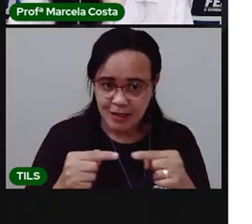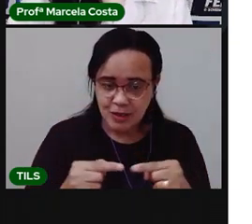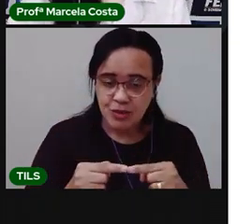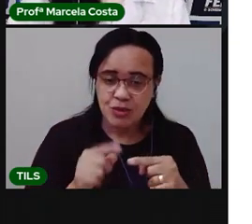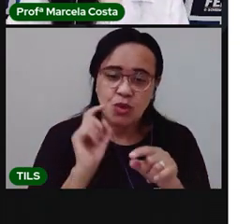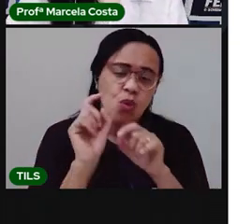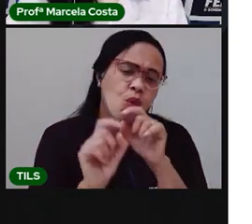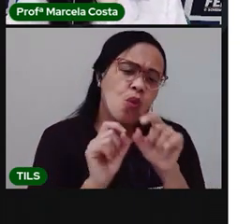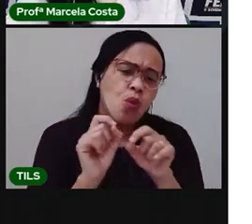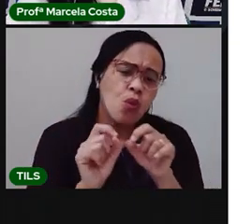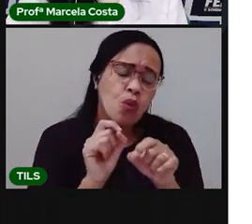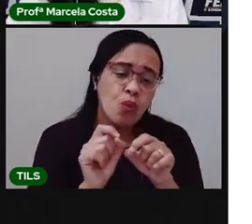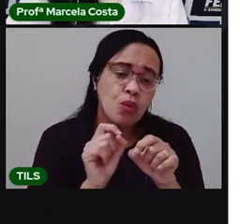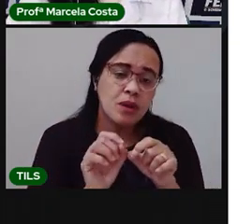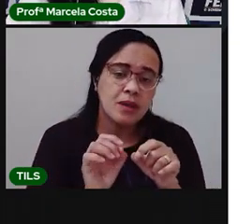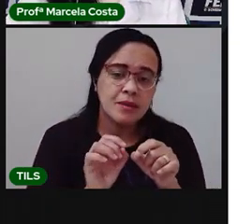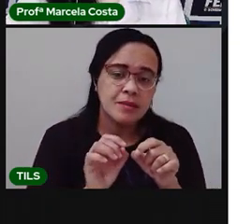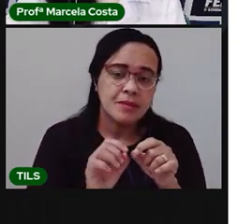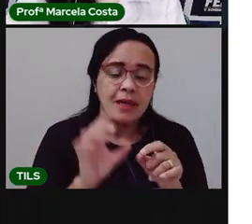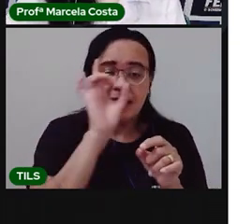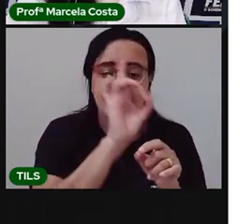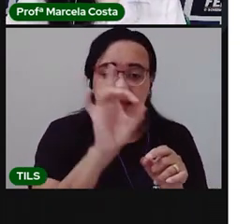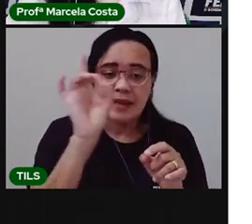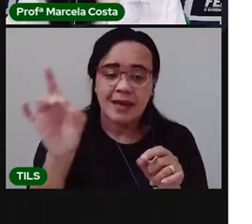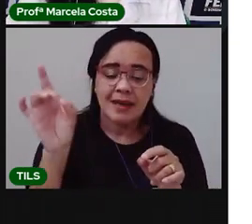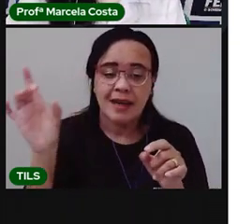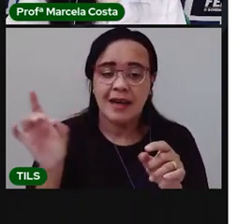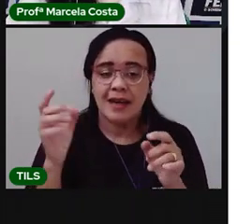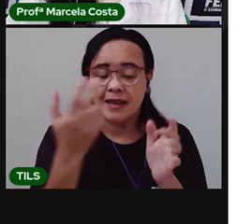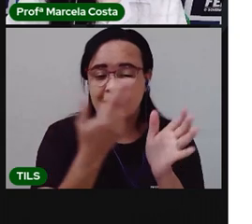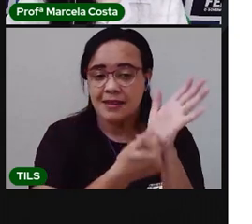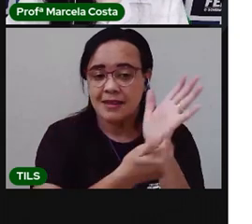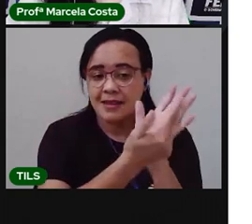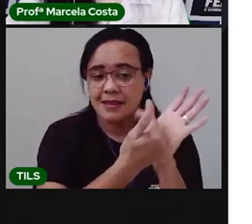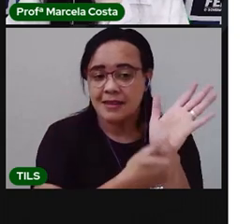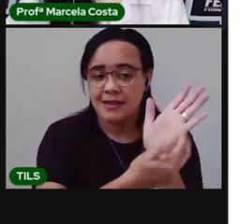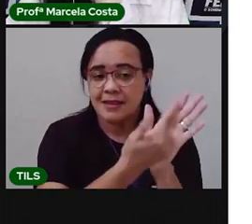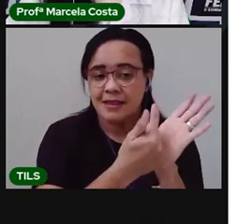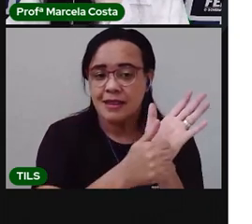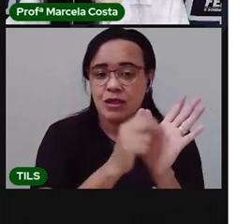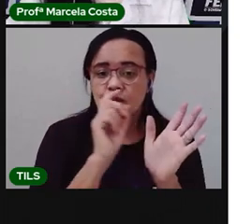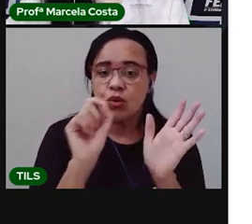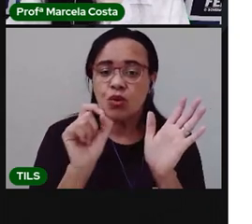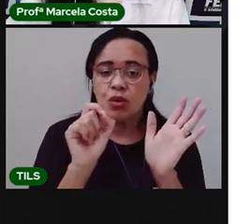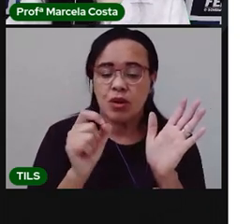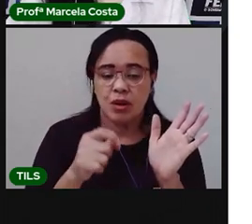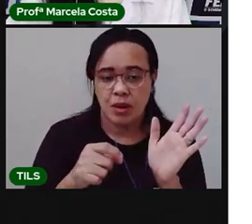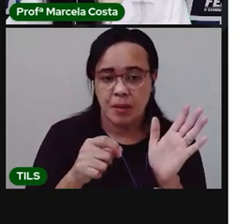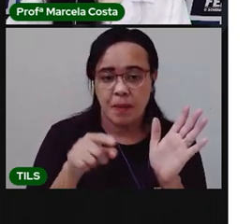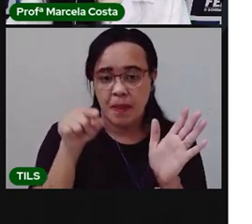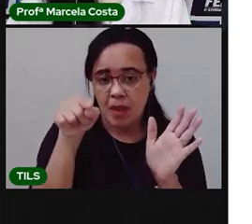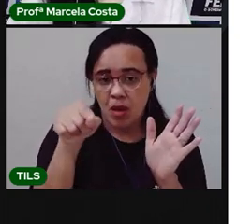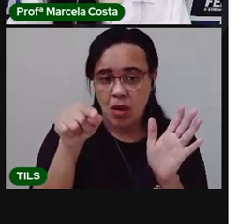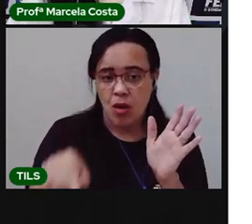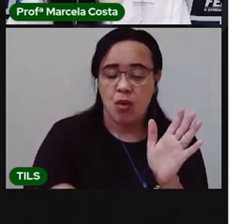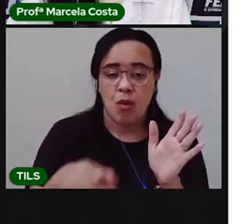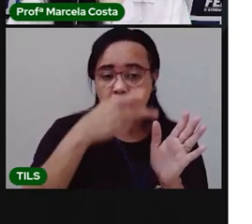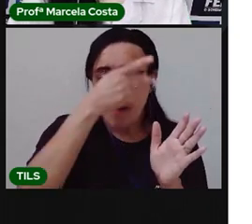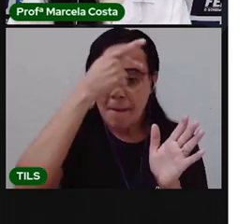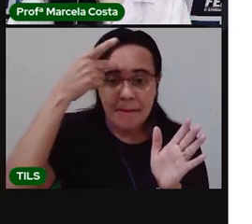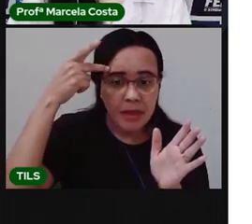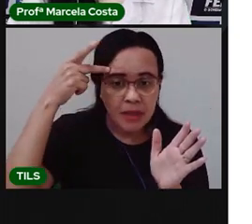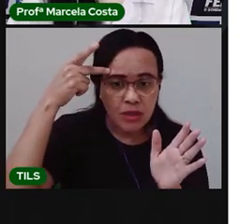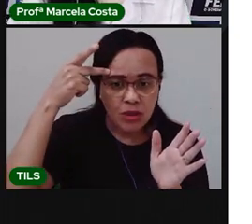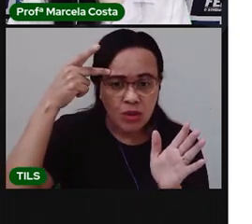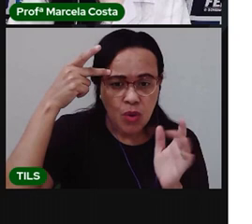está acontecendo em cada imagem? Aqui tem uma pessoa. E o que é está acontecendo com